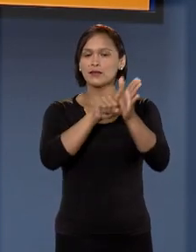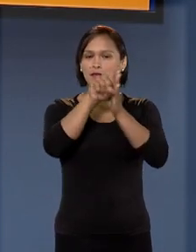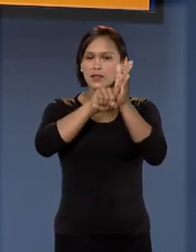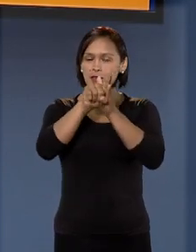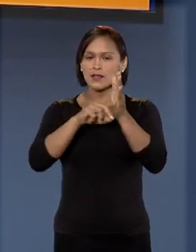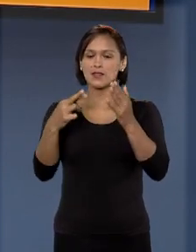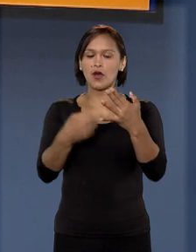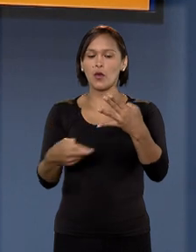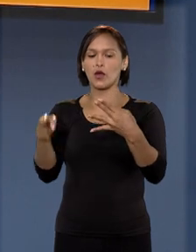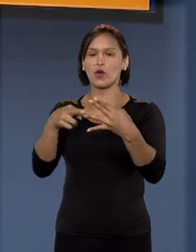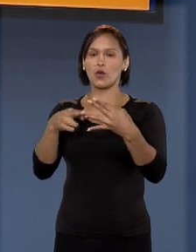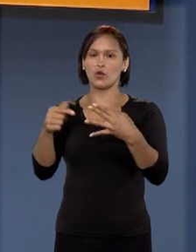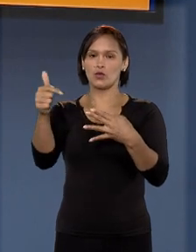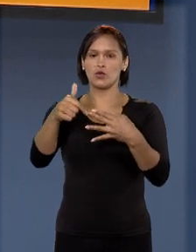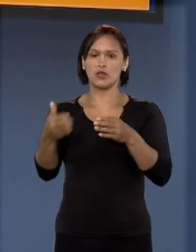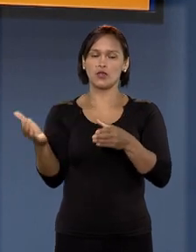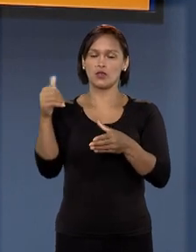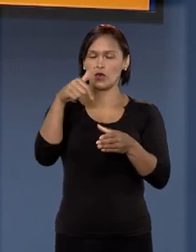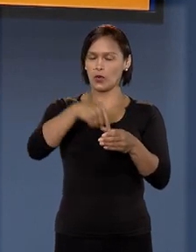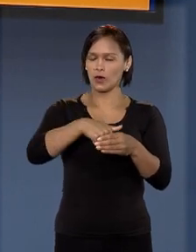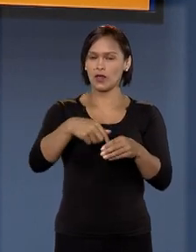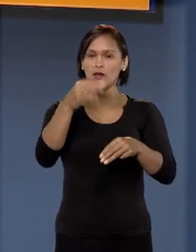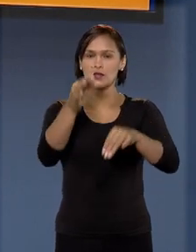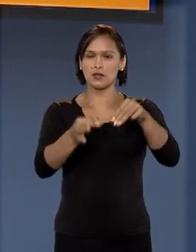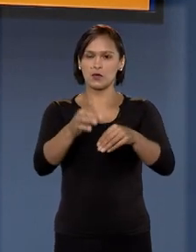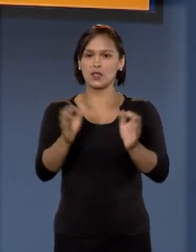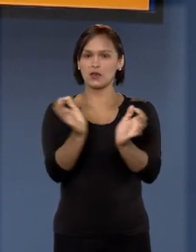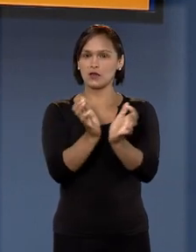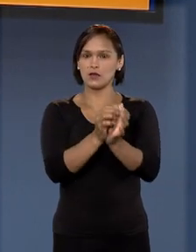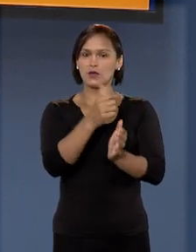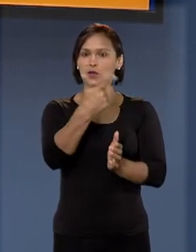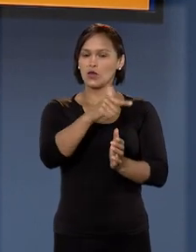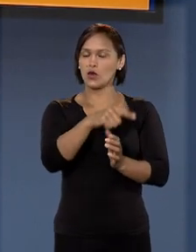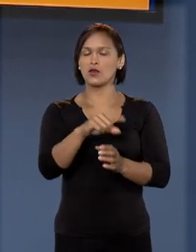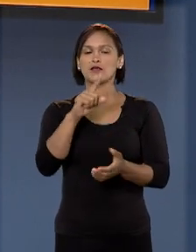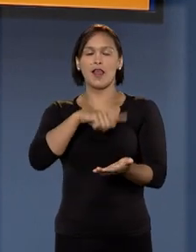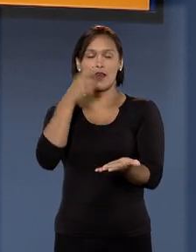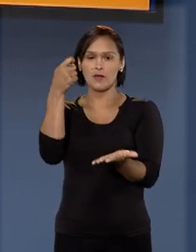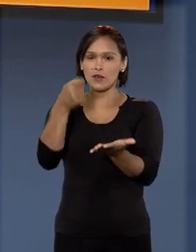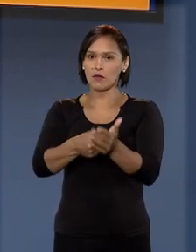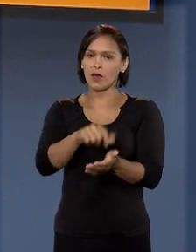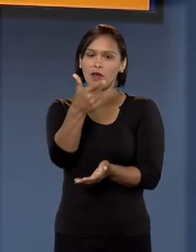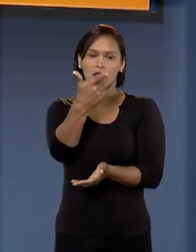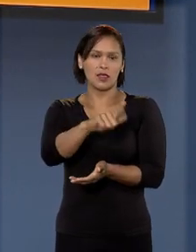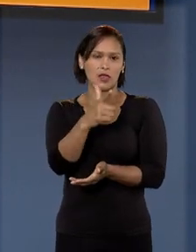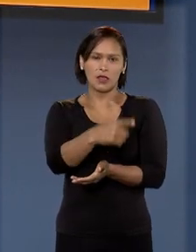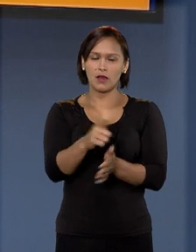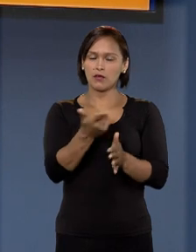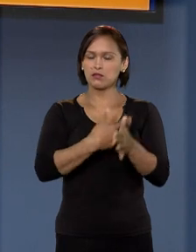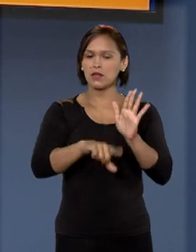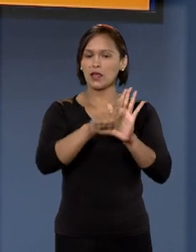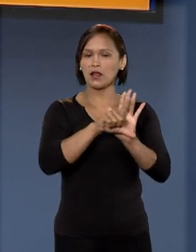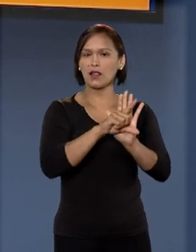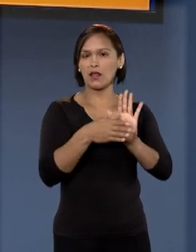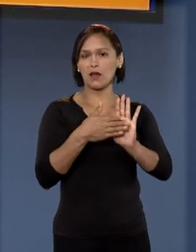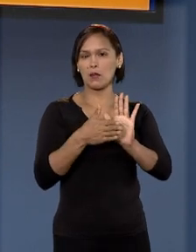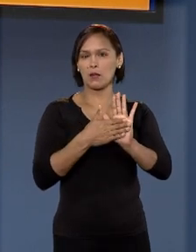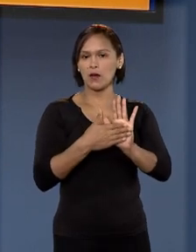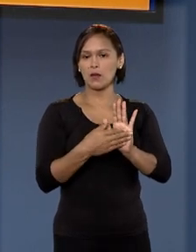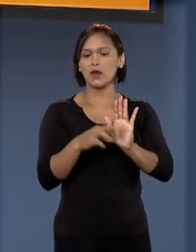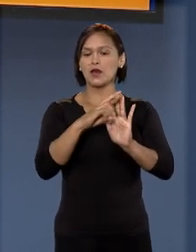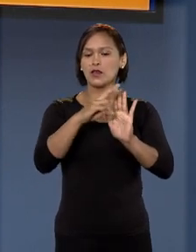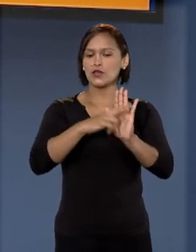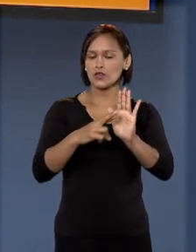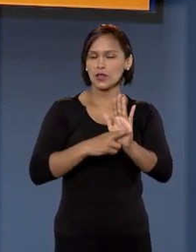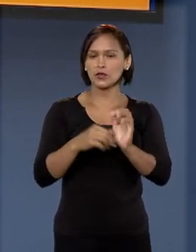analisar um recurso que chegou ao tribunal, os ministros da segunda turma reafirmaram que não existe previsão legal que